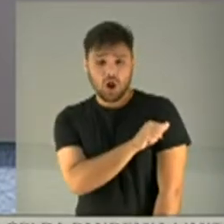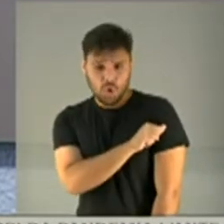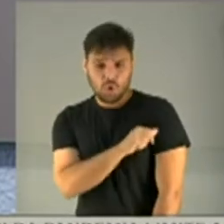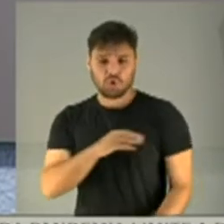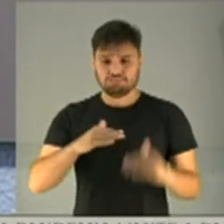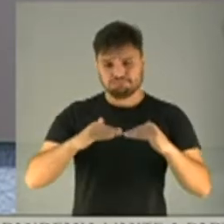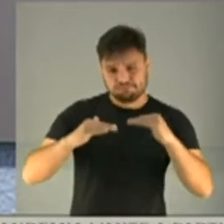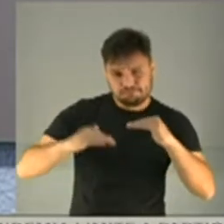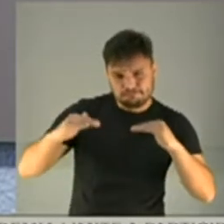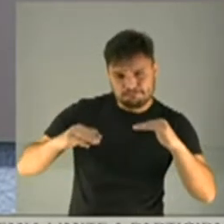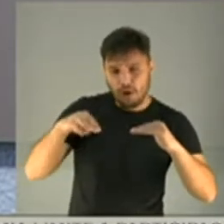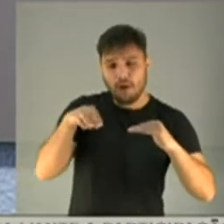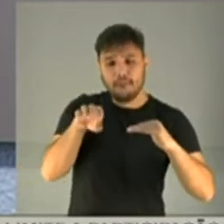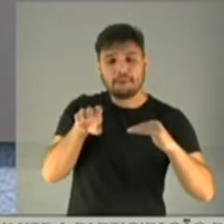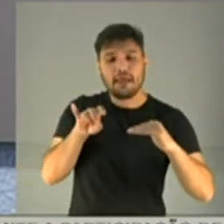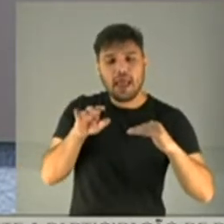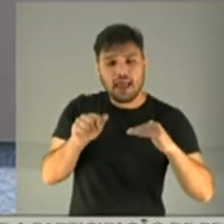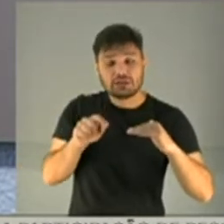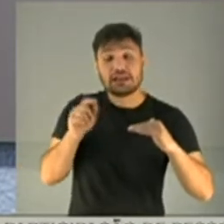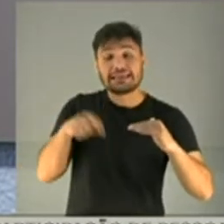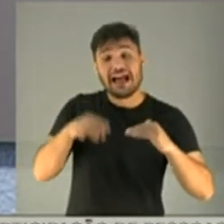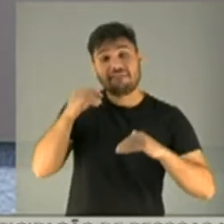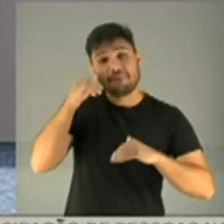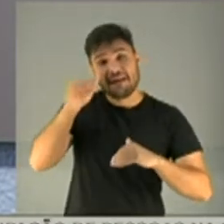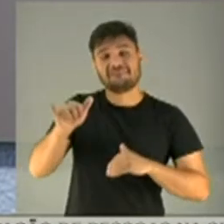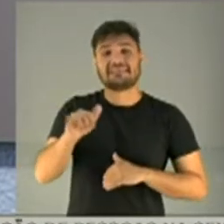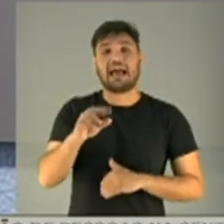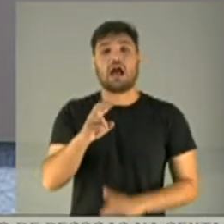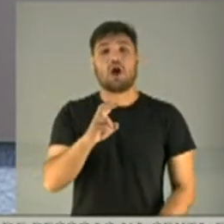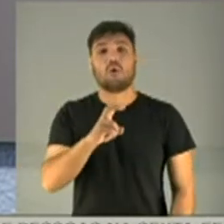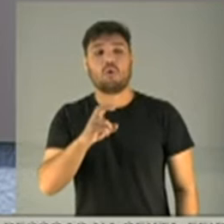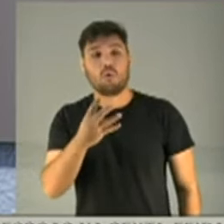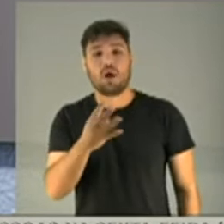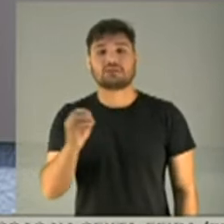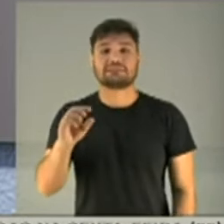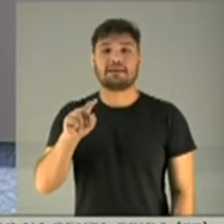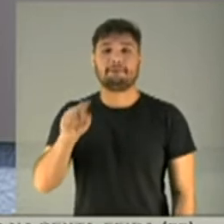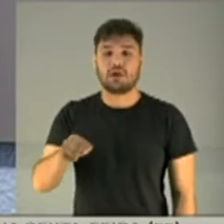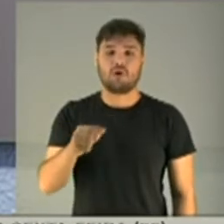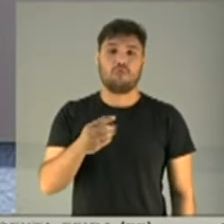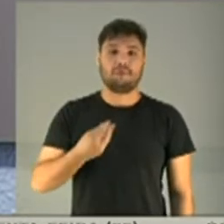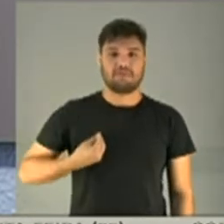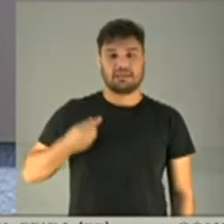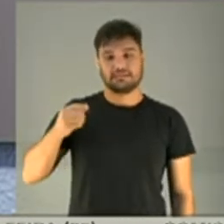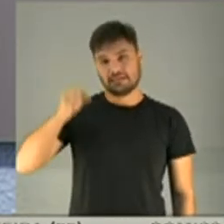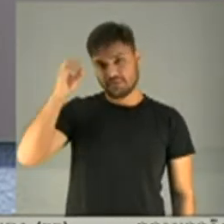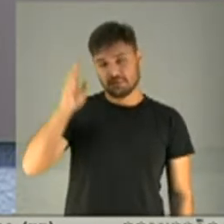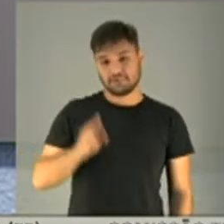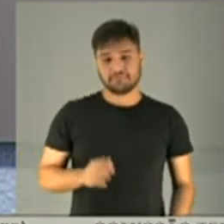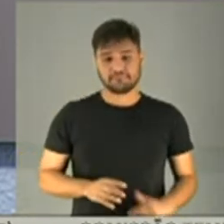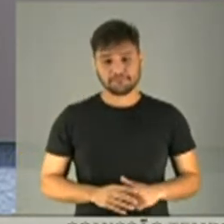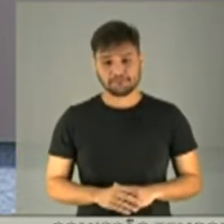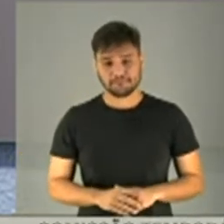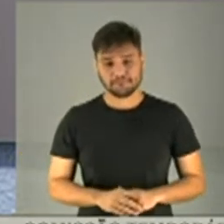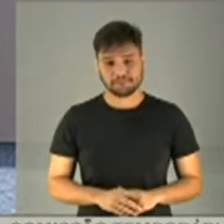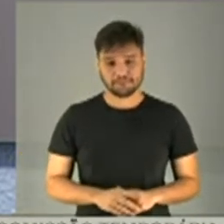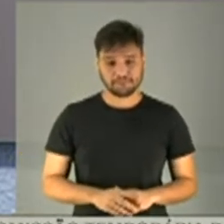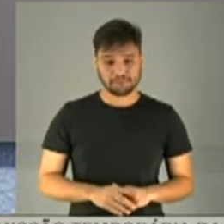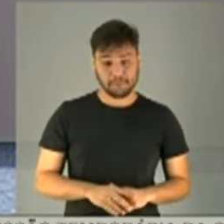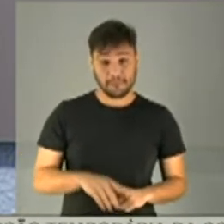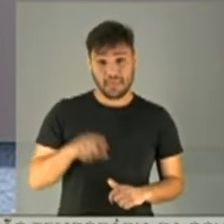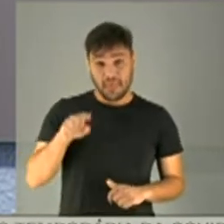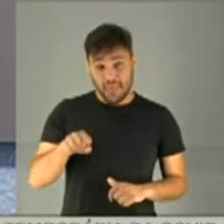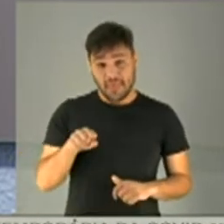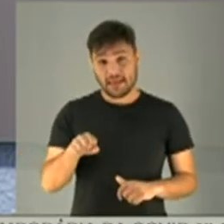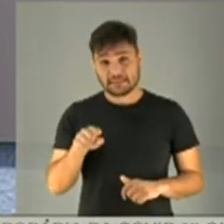média na prova, nós teríamos poupado 400 mil vidas no Brasil. Próximo, por favor. Esse